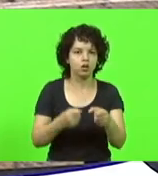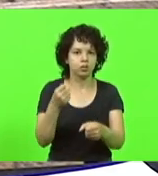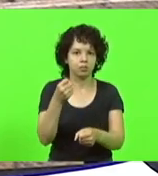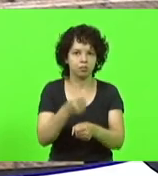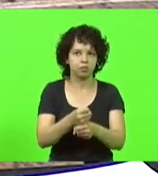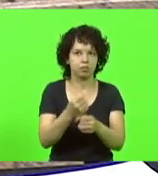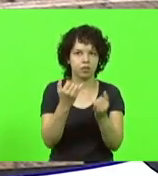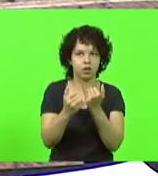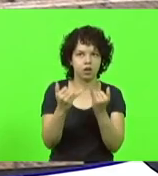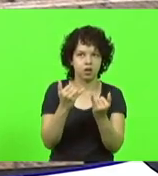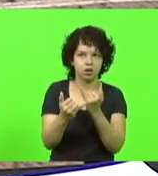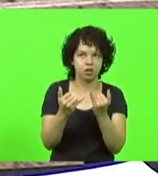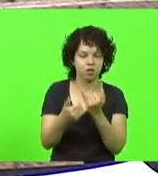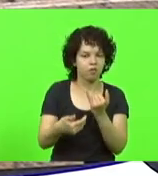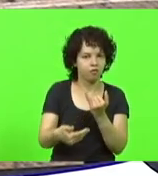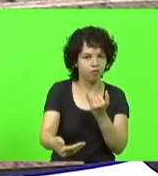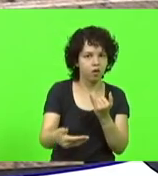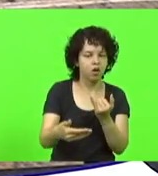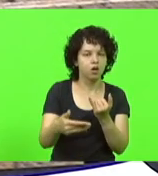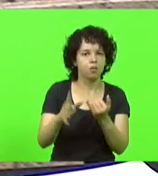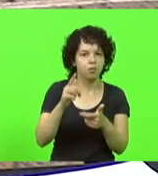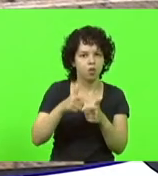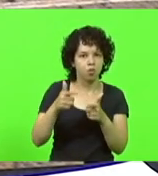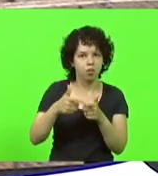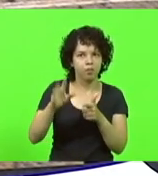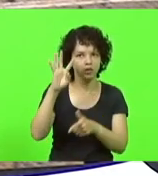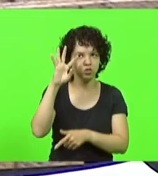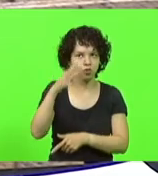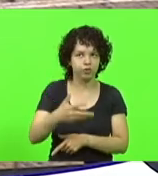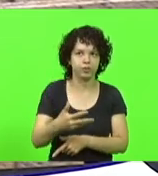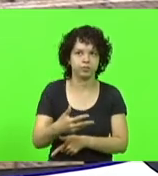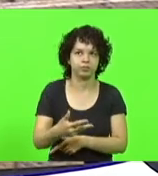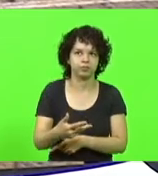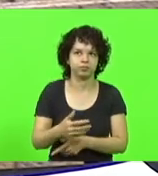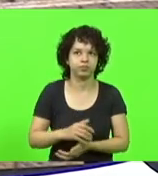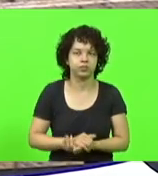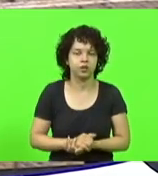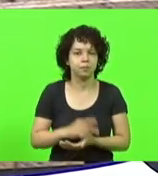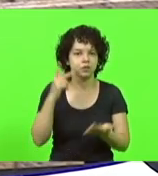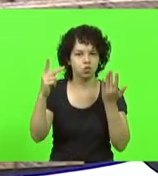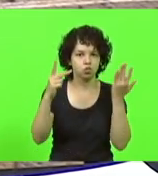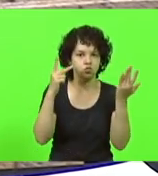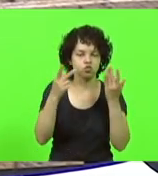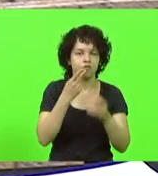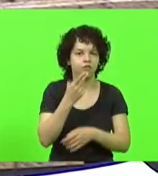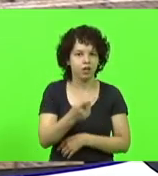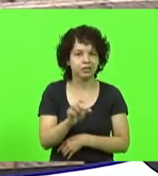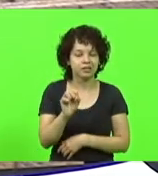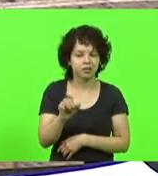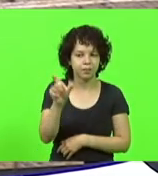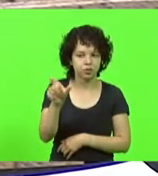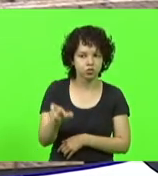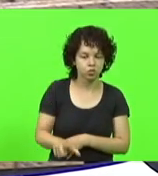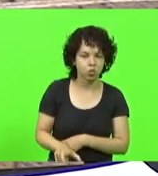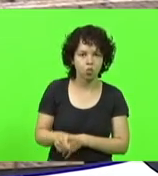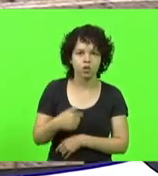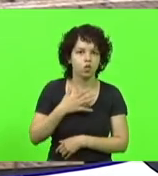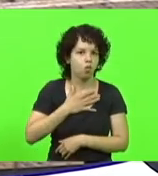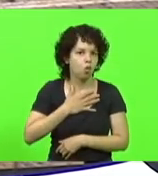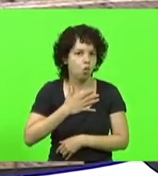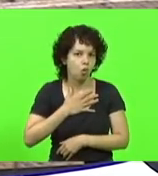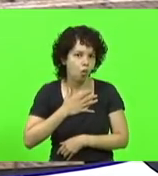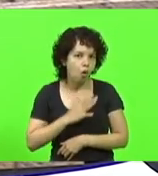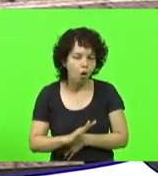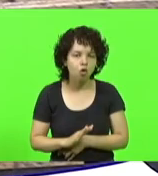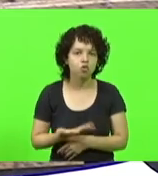para resolver essas questões. A psicologia diz que quando um homem está insatisfeito com as suas dimensões, seja lá qual